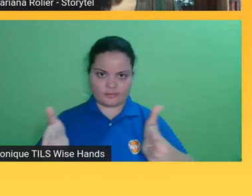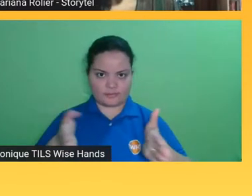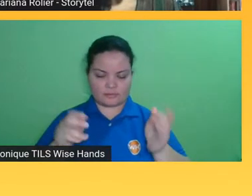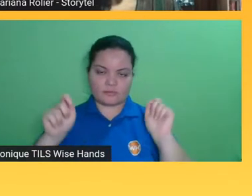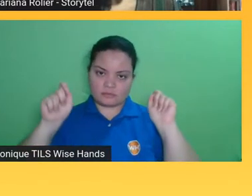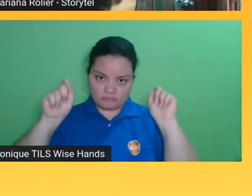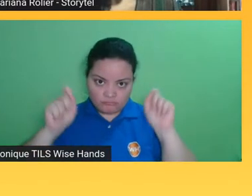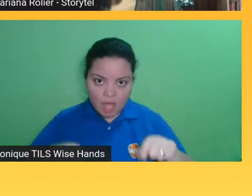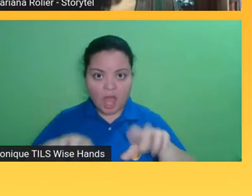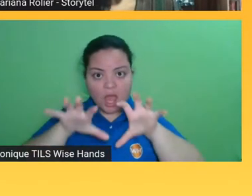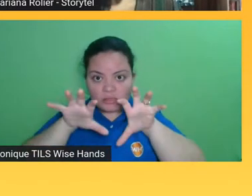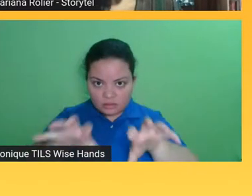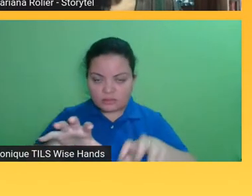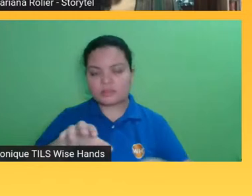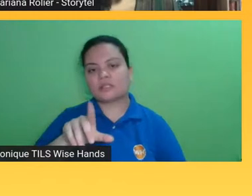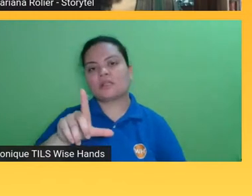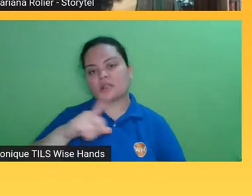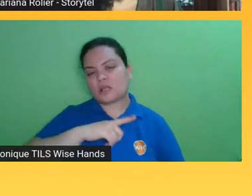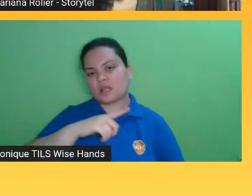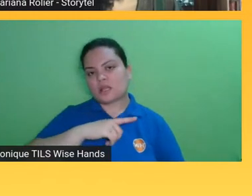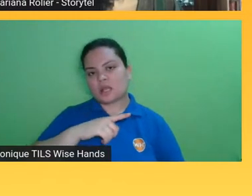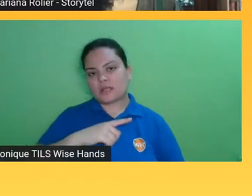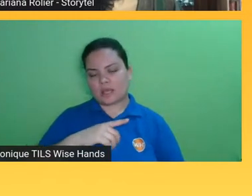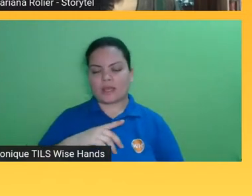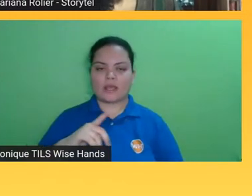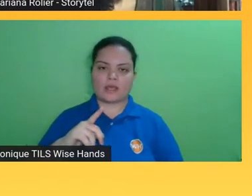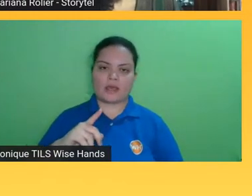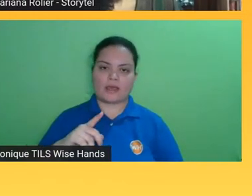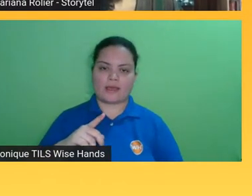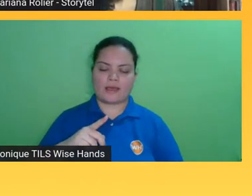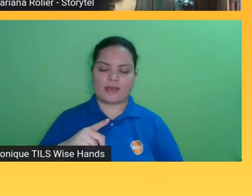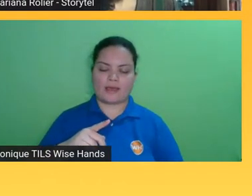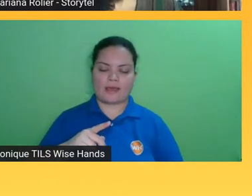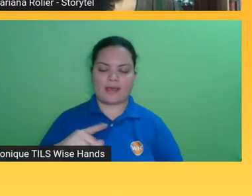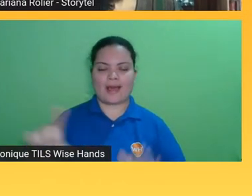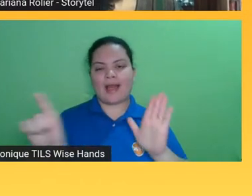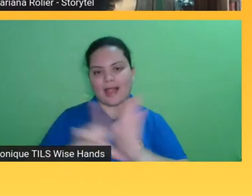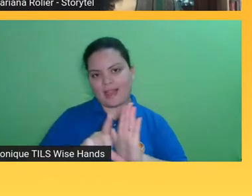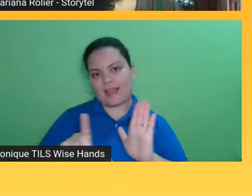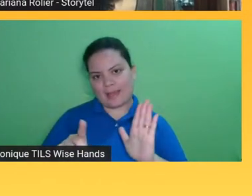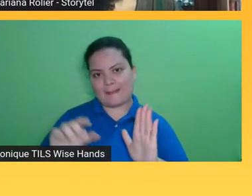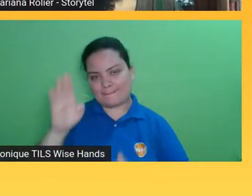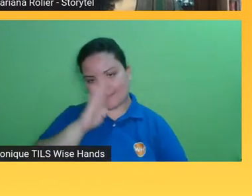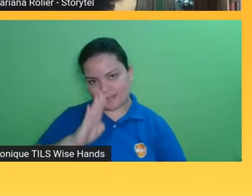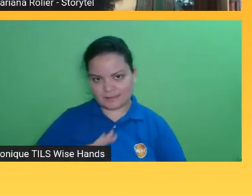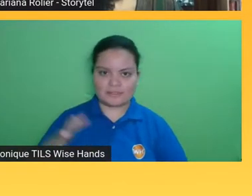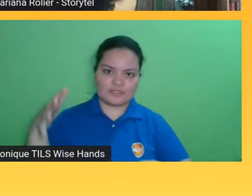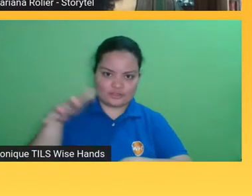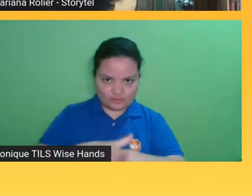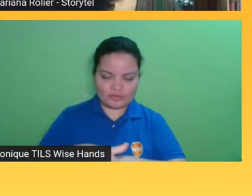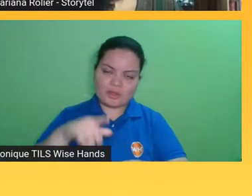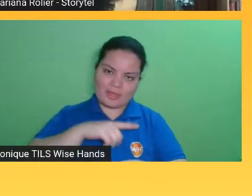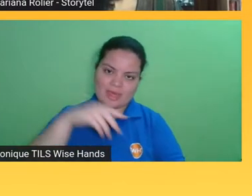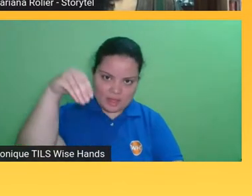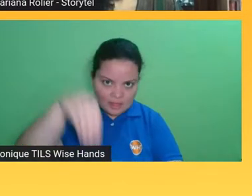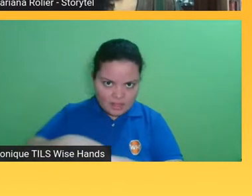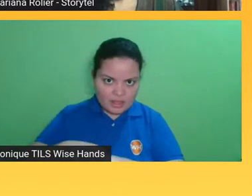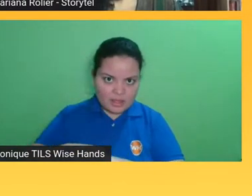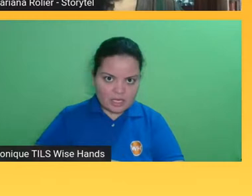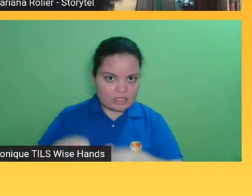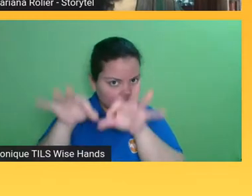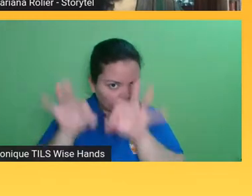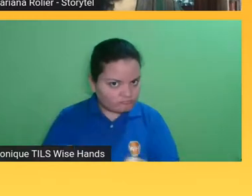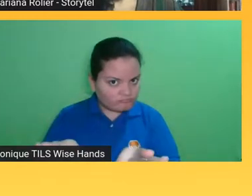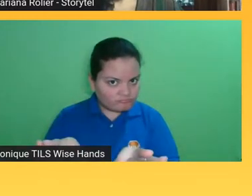atende as definições da LBI da lei brasileira de inclusão você sabe me dizer isso sim nós já fizemos